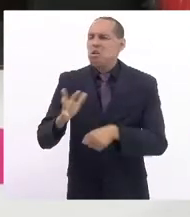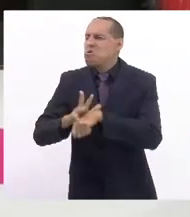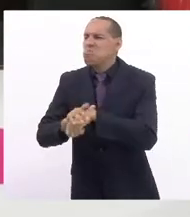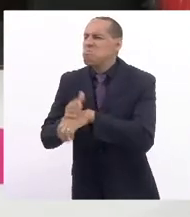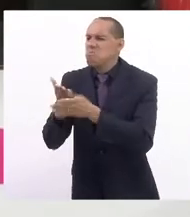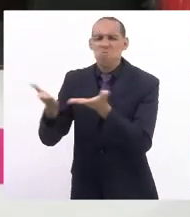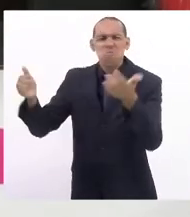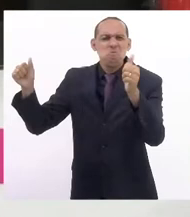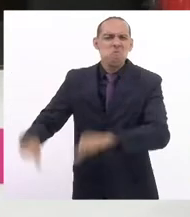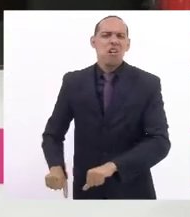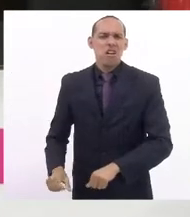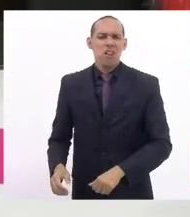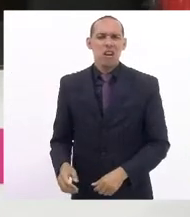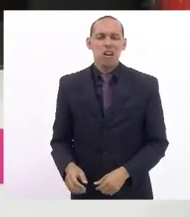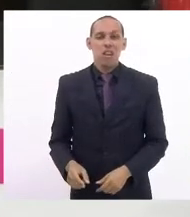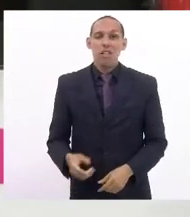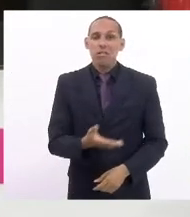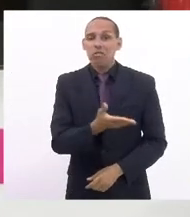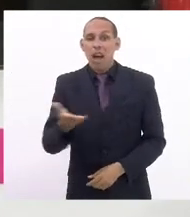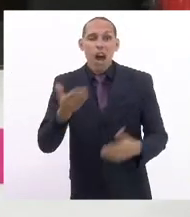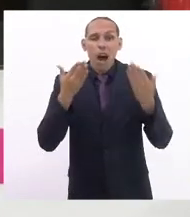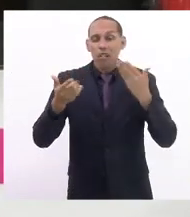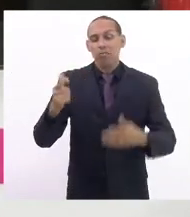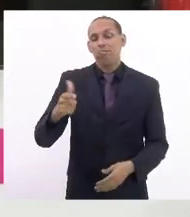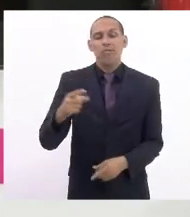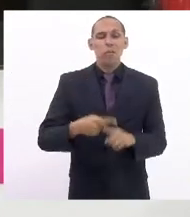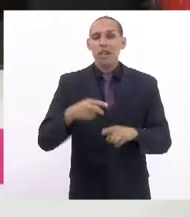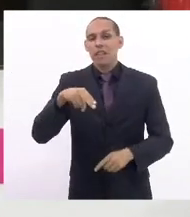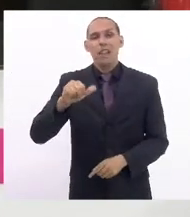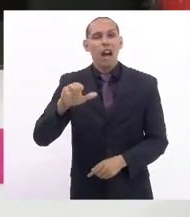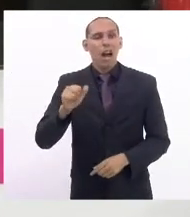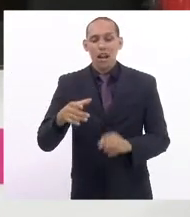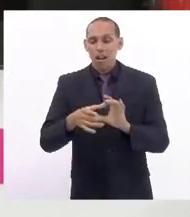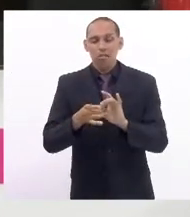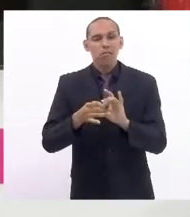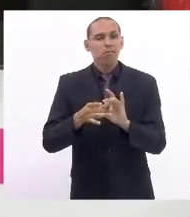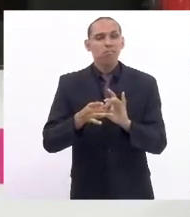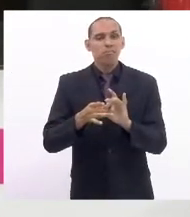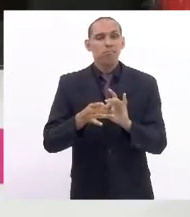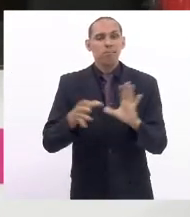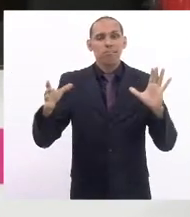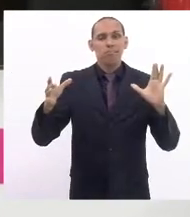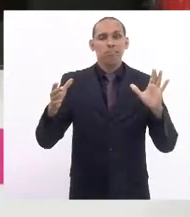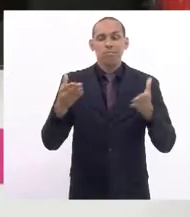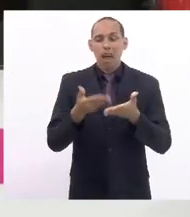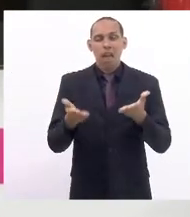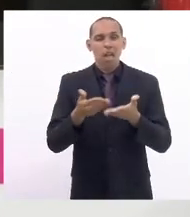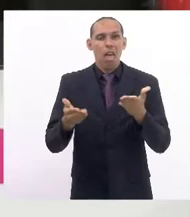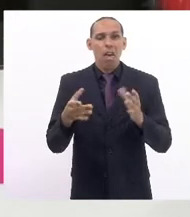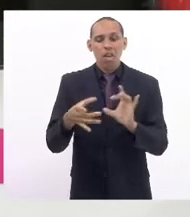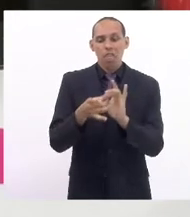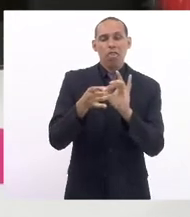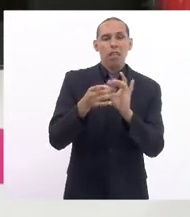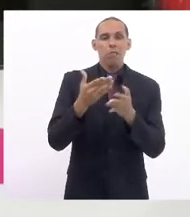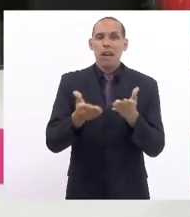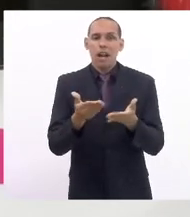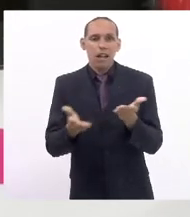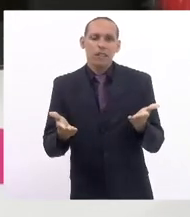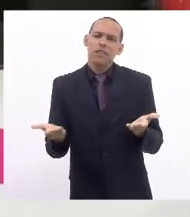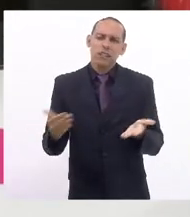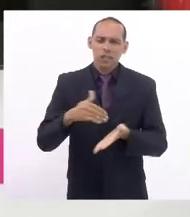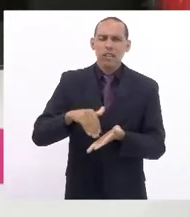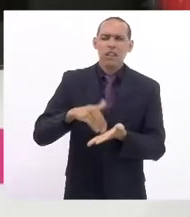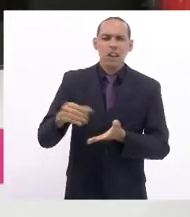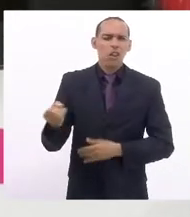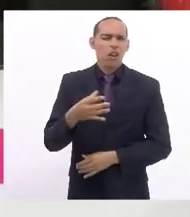sem atendimento essas crianças porque os NACAs estão sem convênio então pediria atenção aí a nova secretária da